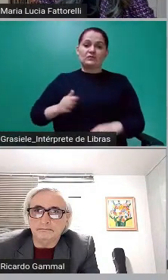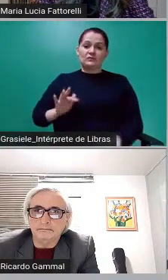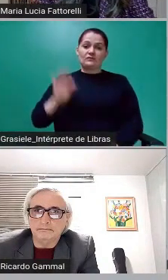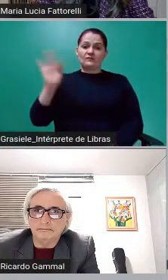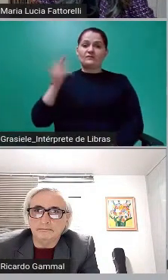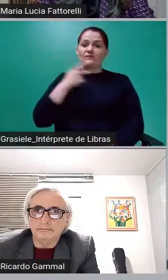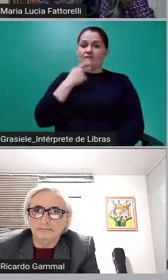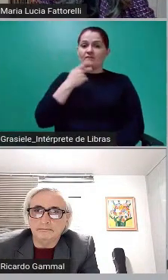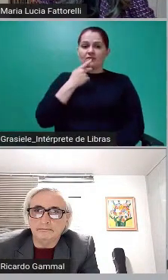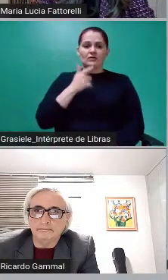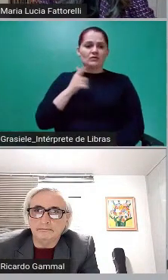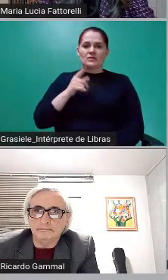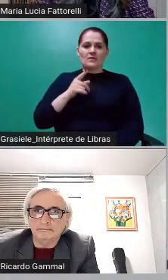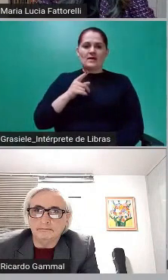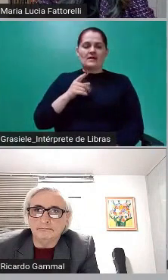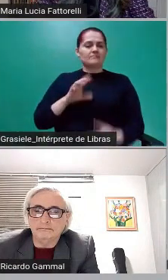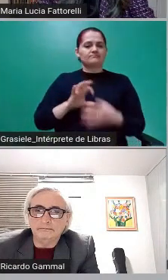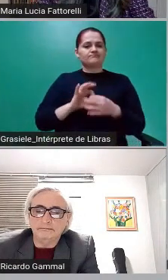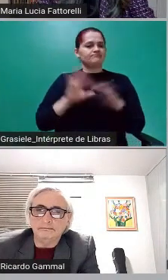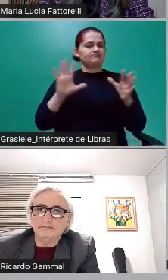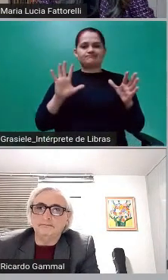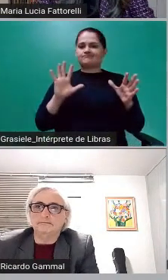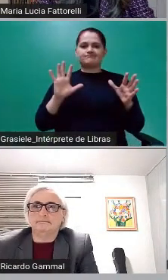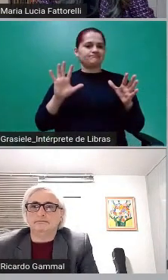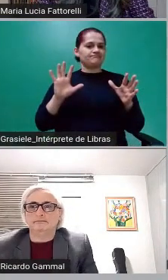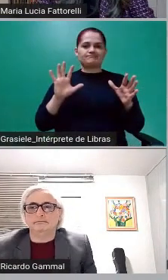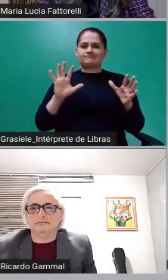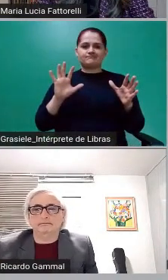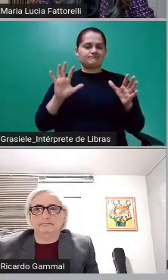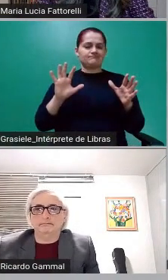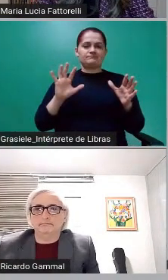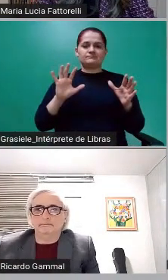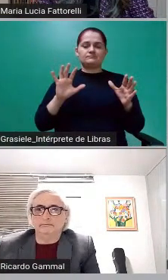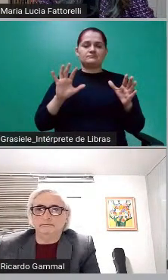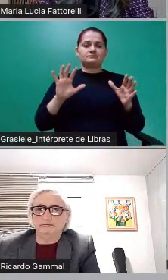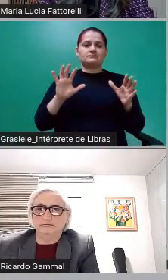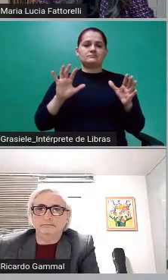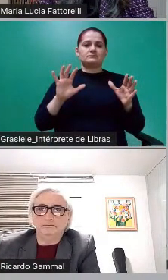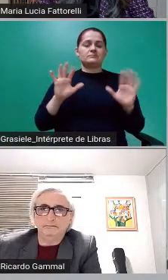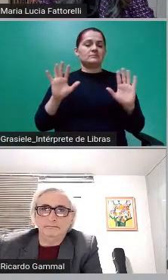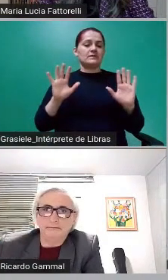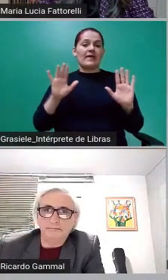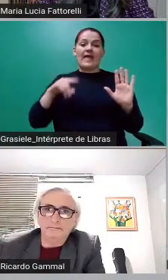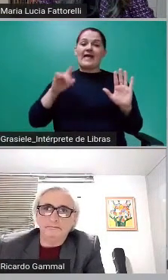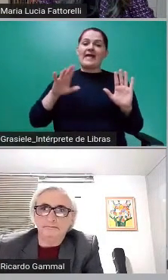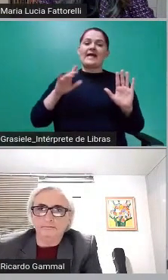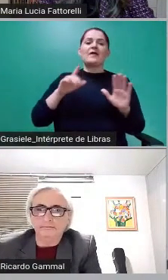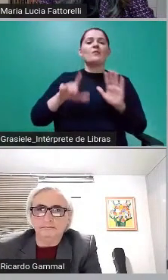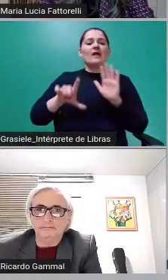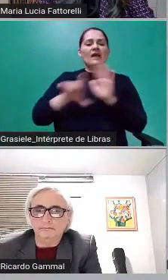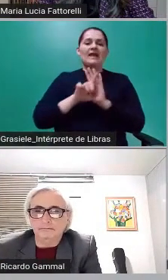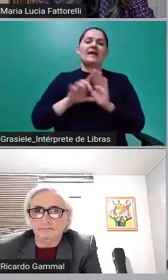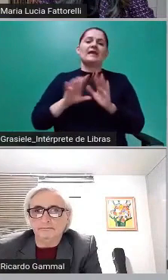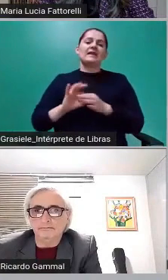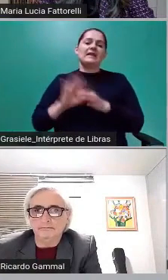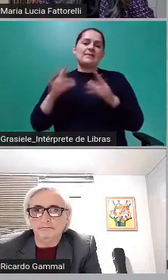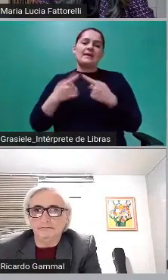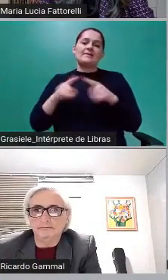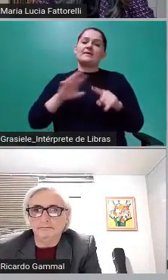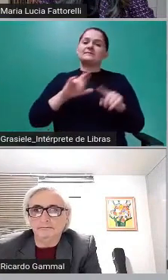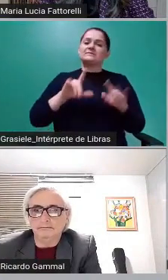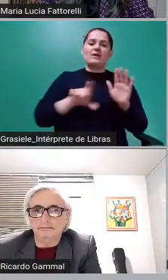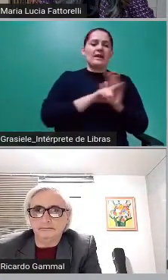autorizativa, ela era simplesmente autorizativa, mas não era obrigatória. Então, no ano